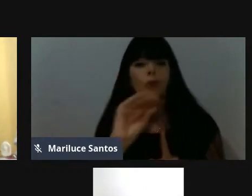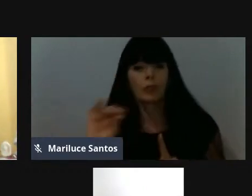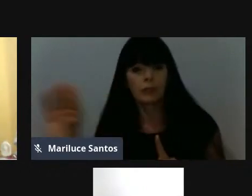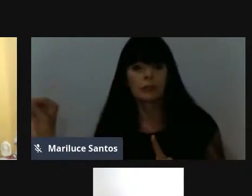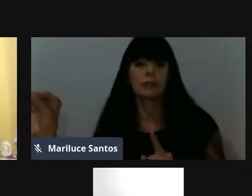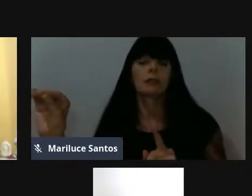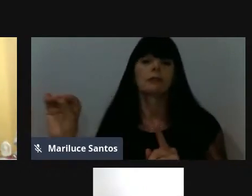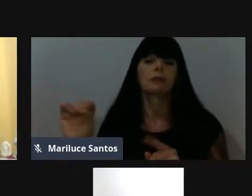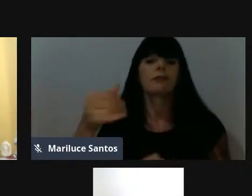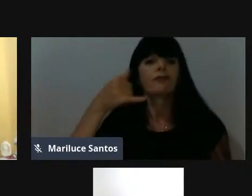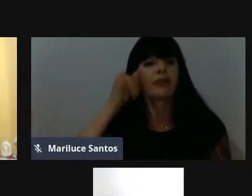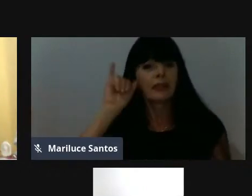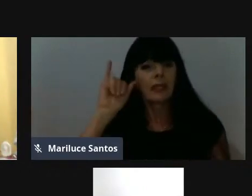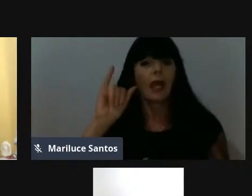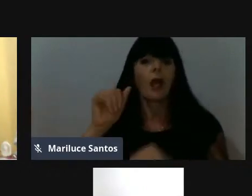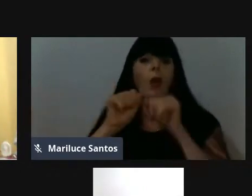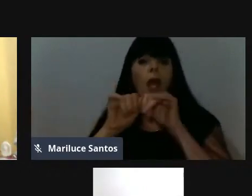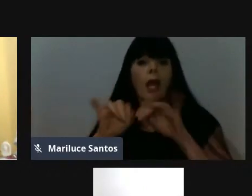a prevenção do câncer de mama,